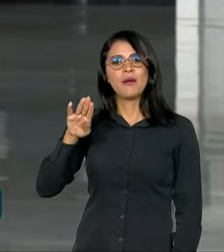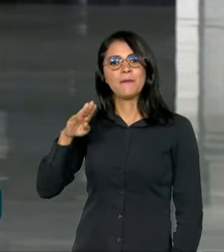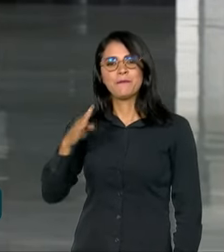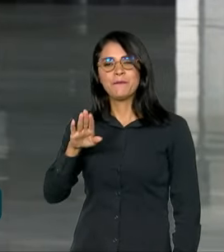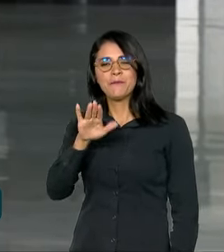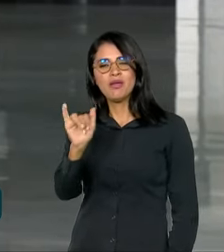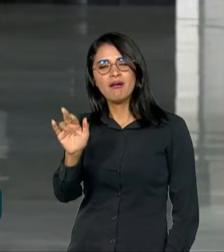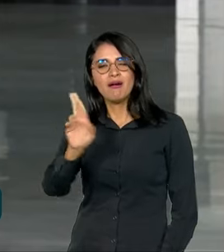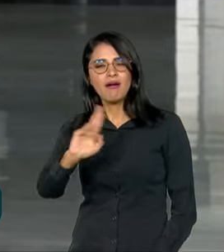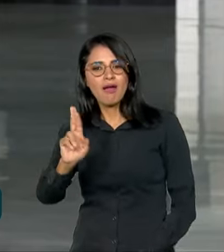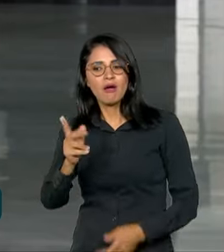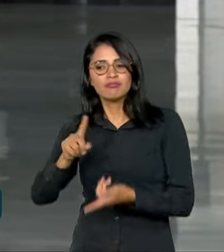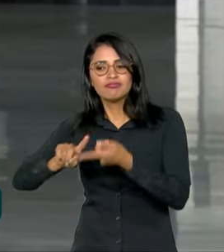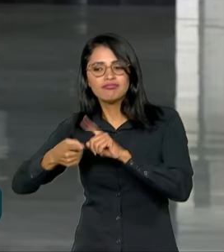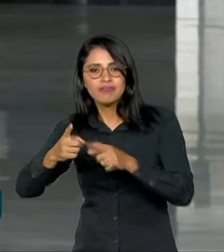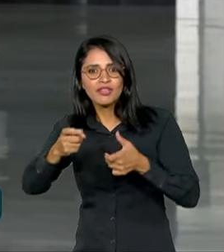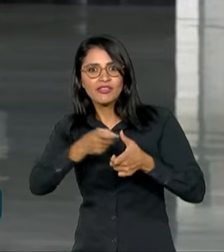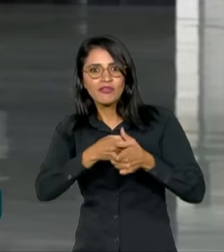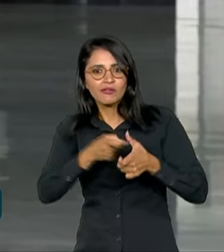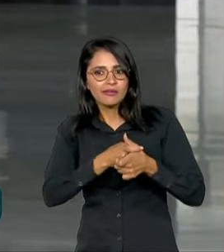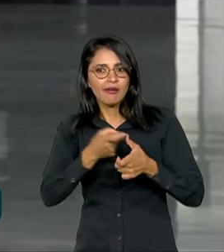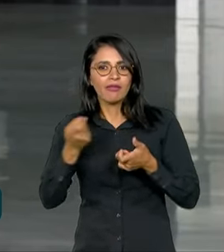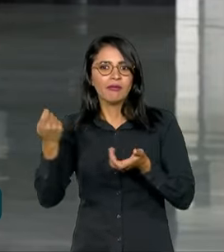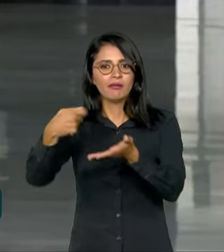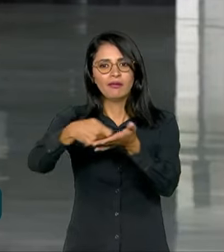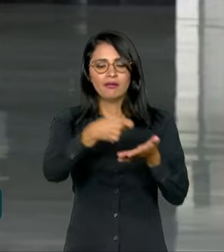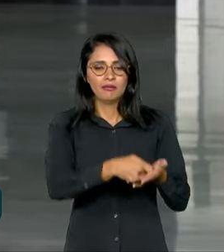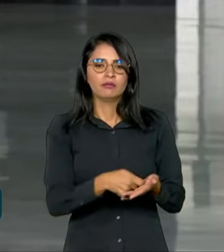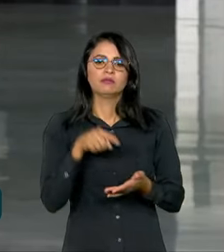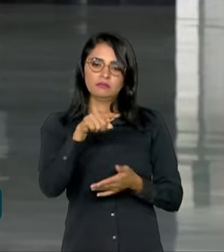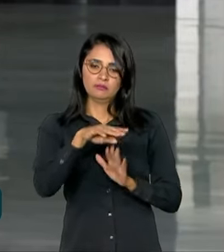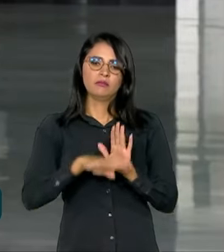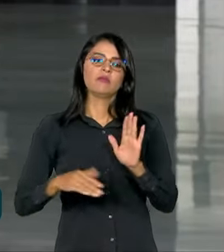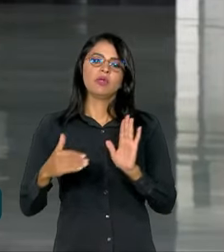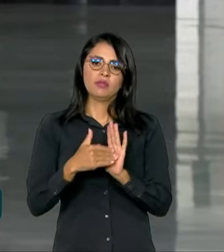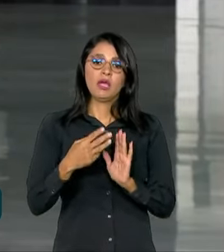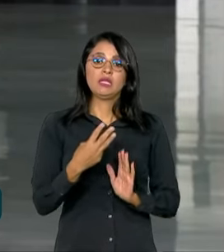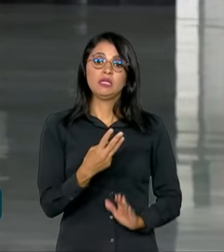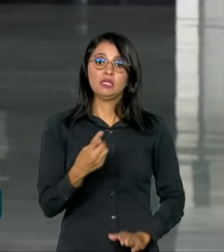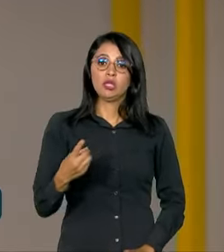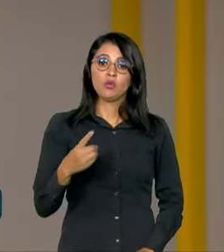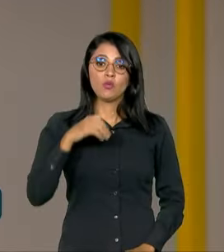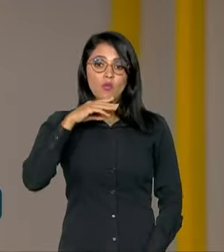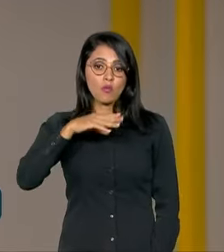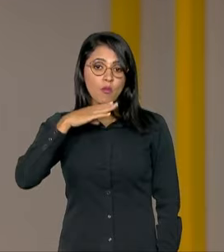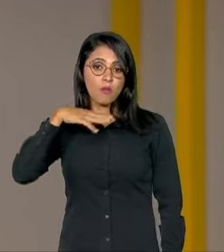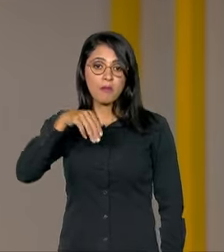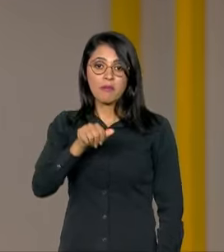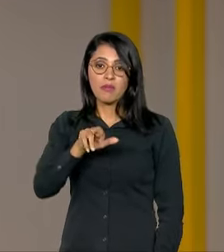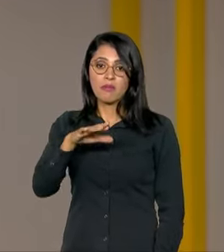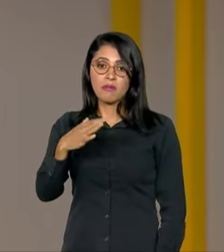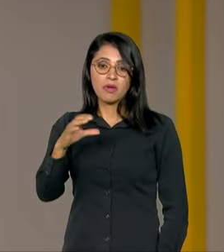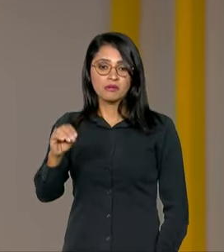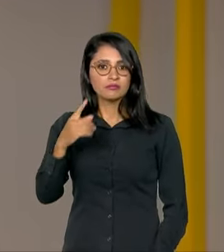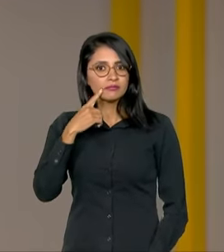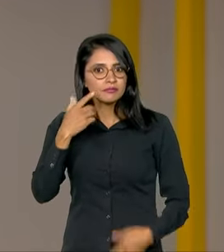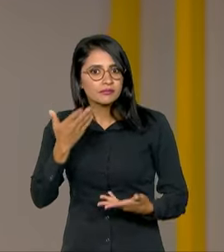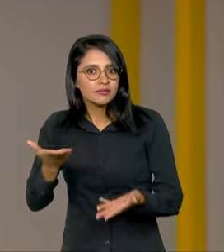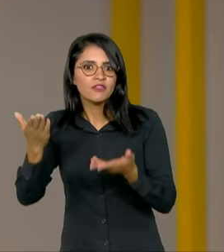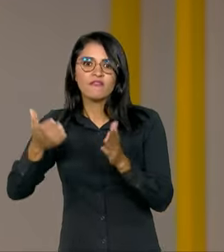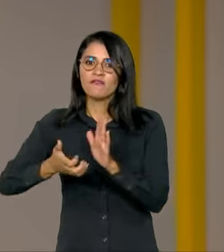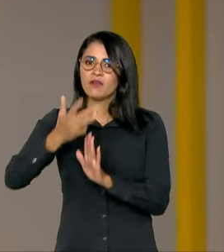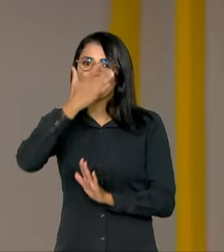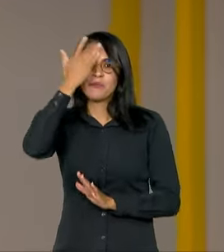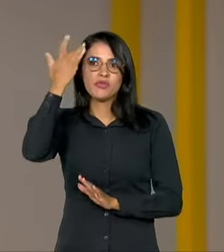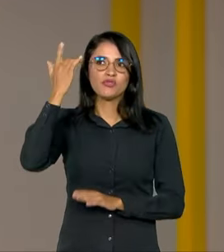em dívidas negociadas. O programa vai até o dia 31 de março. É isso, são milhões de pessoas